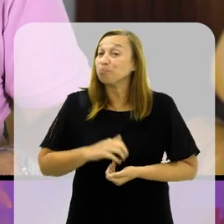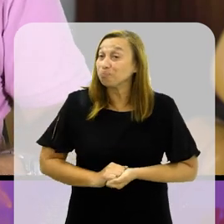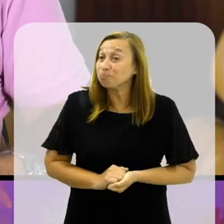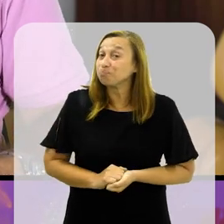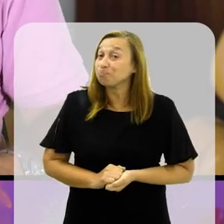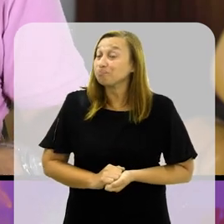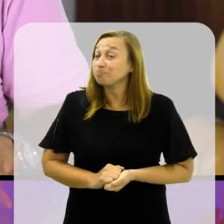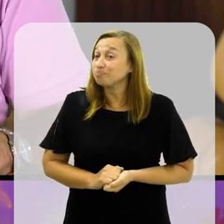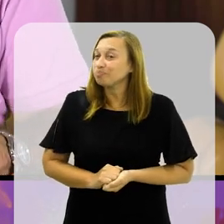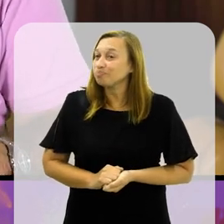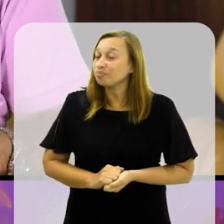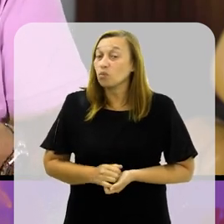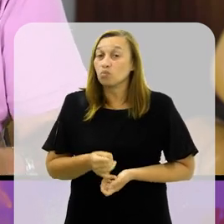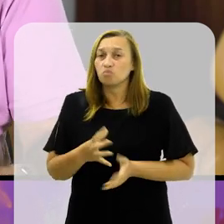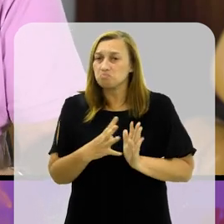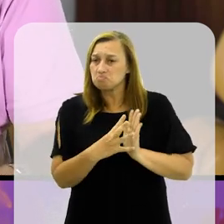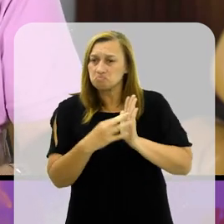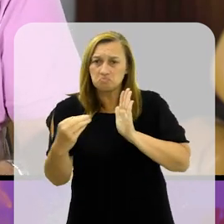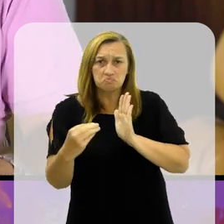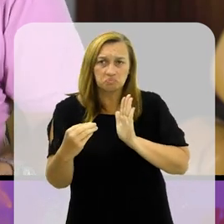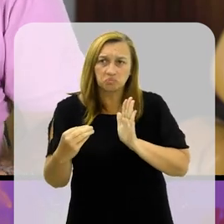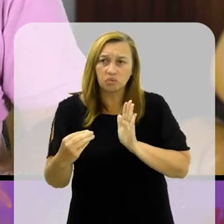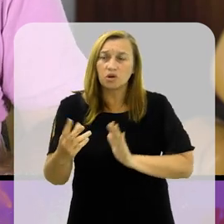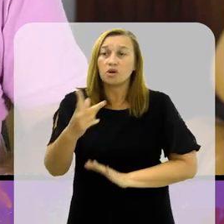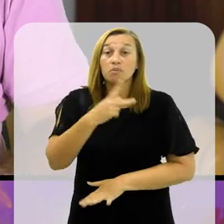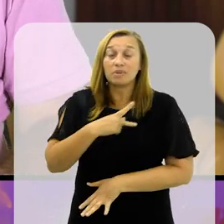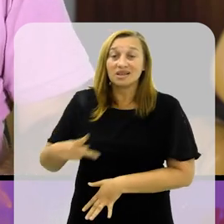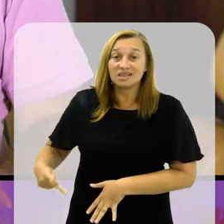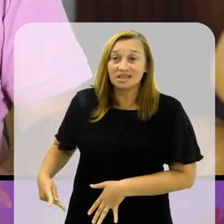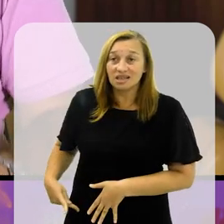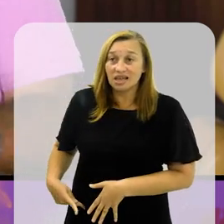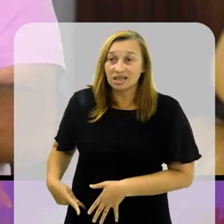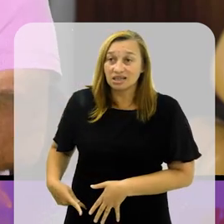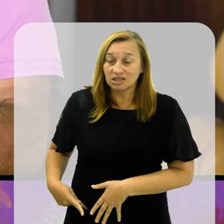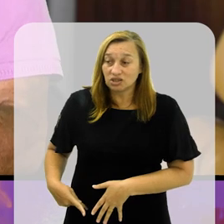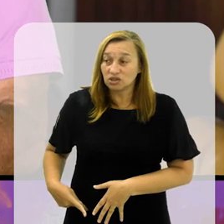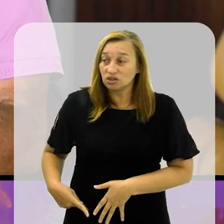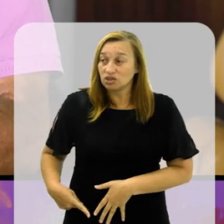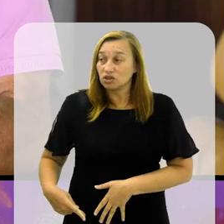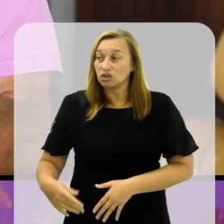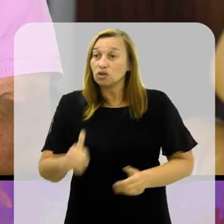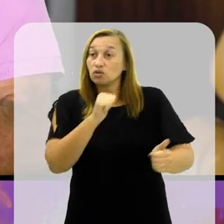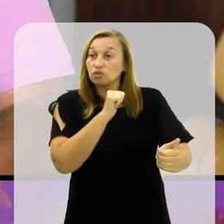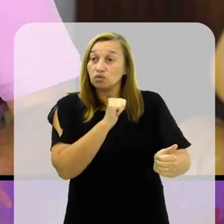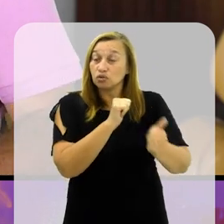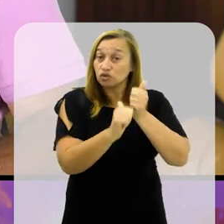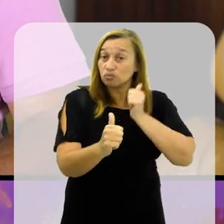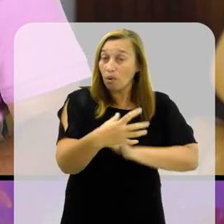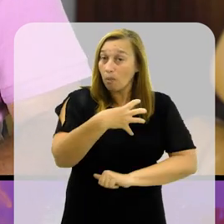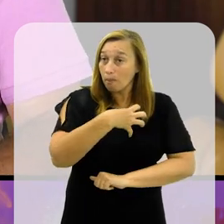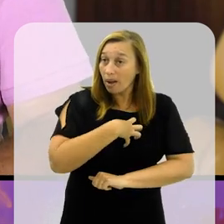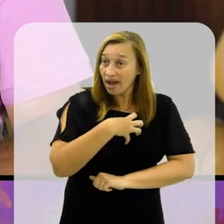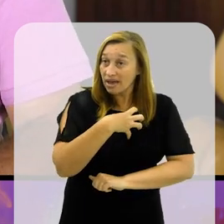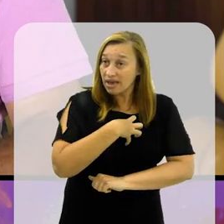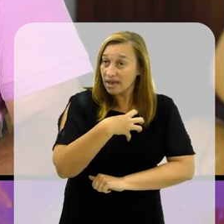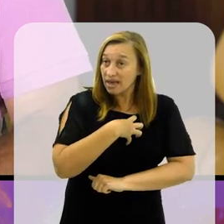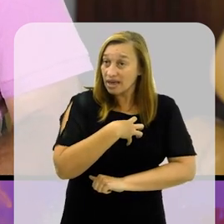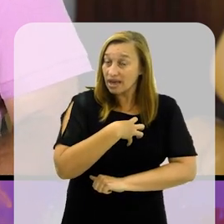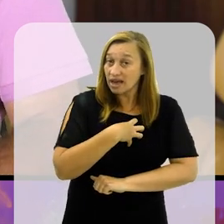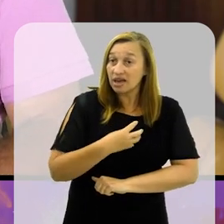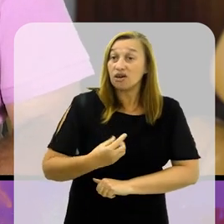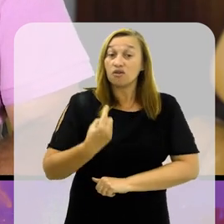pertinente e um exemplo. O presidente do Bahia, que esteve recentemente aqui na Alerje,